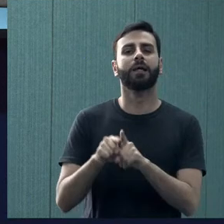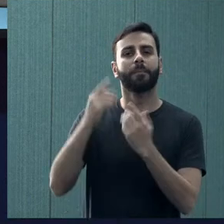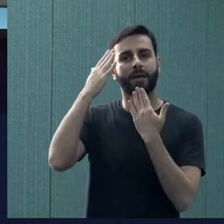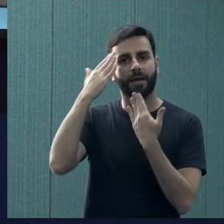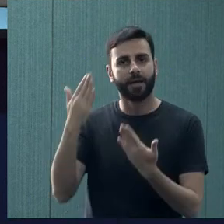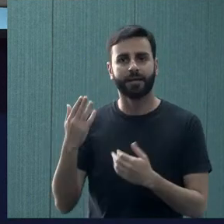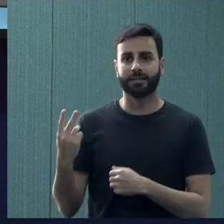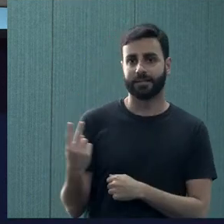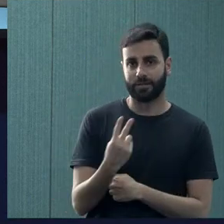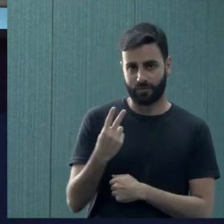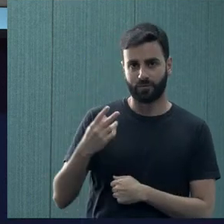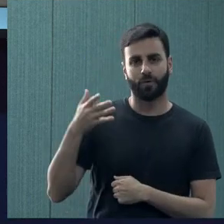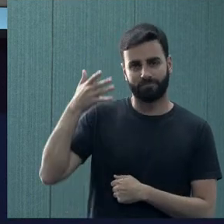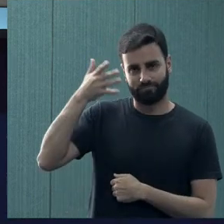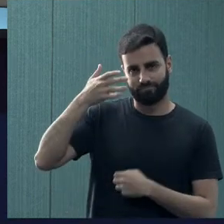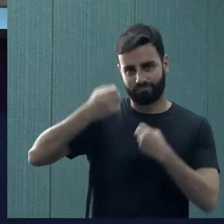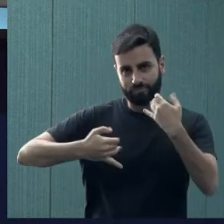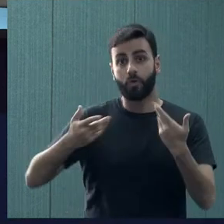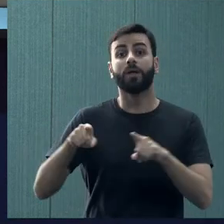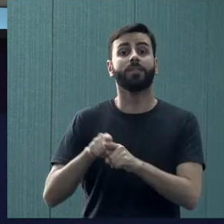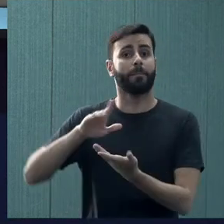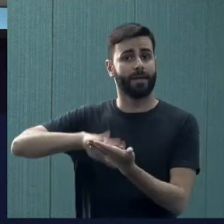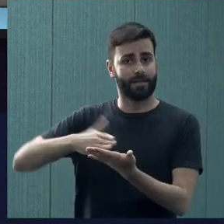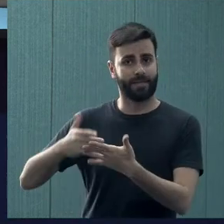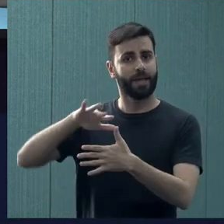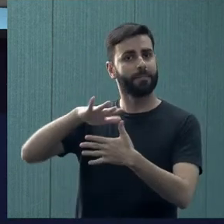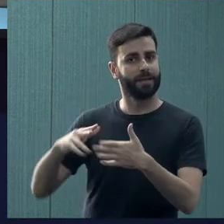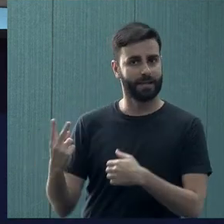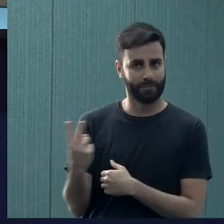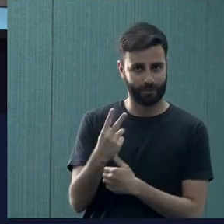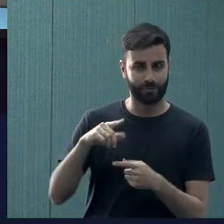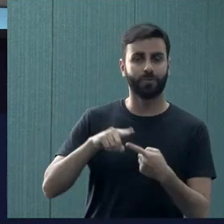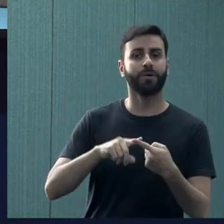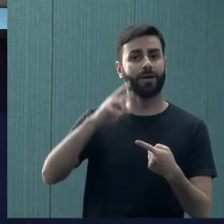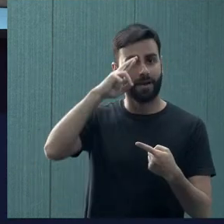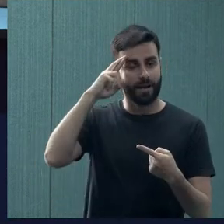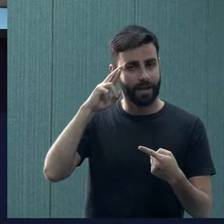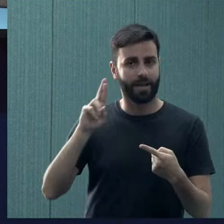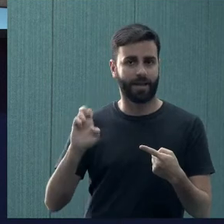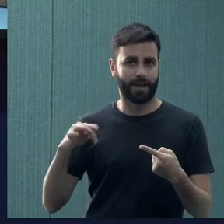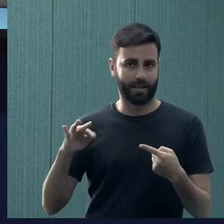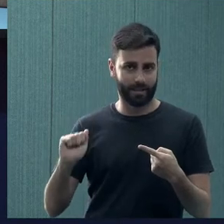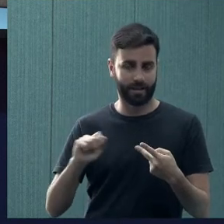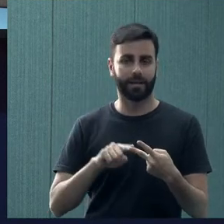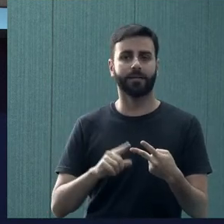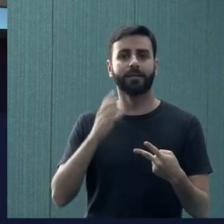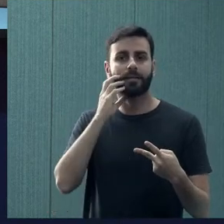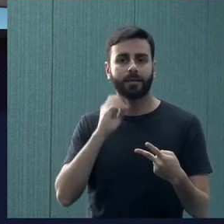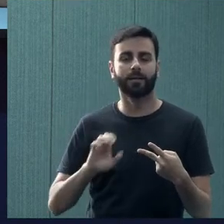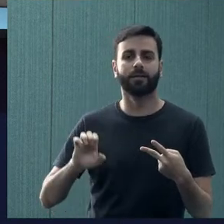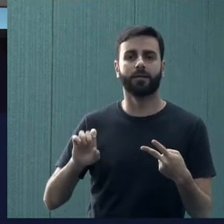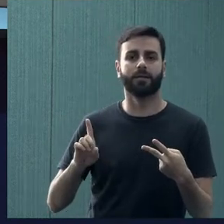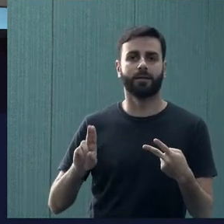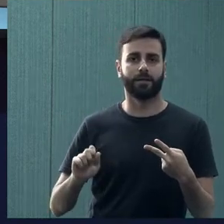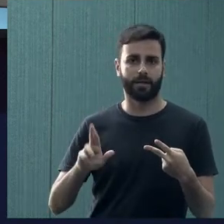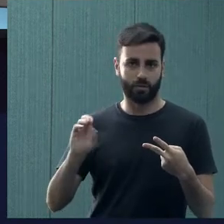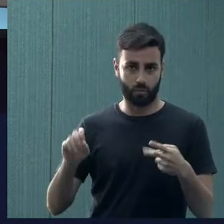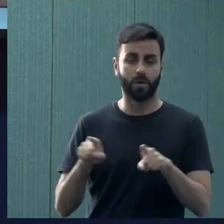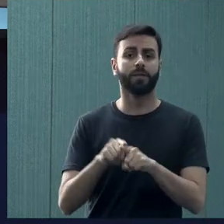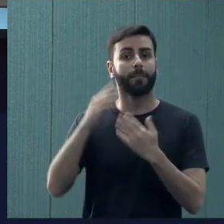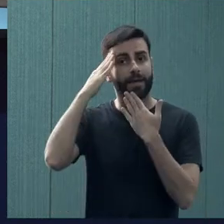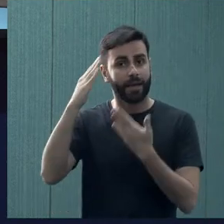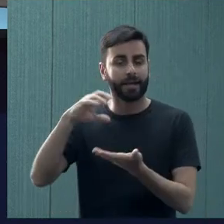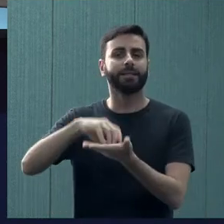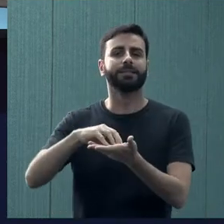Agradecer ao Felipe, ao Bruno, aos intérpretes de Libras, Renata e Eduardo, à DCI, que fez a transmissão